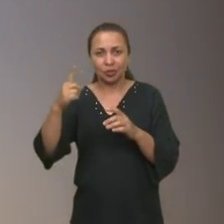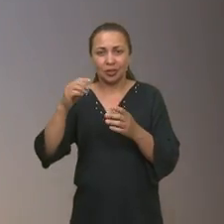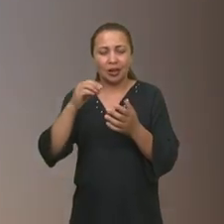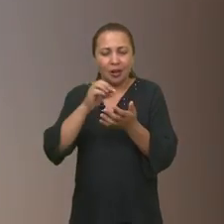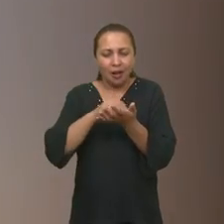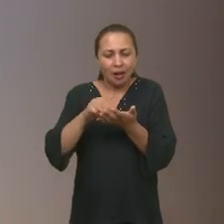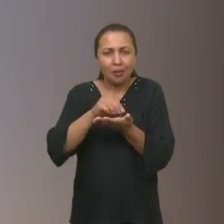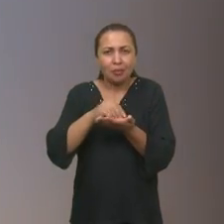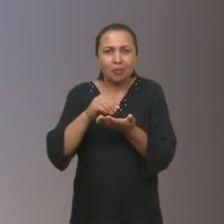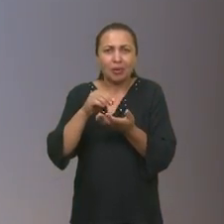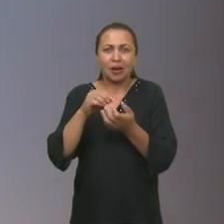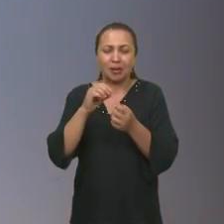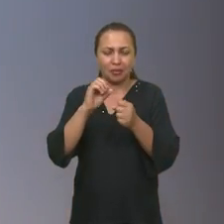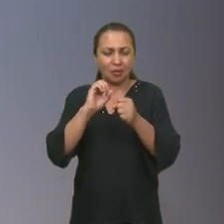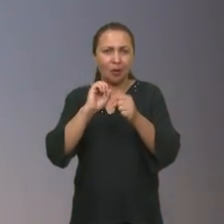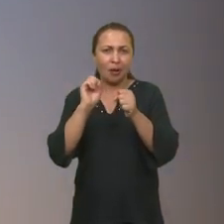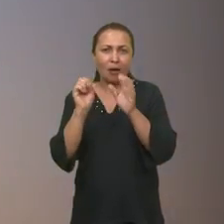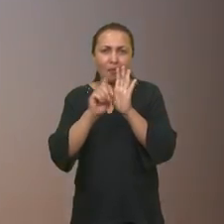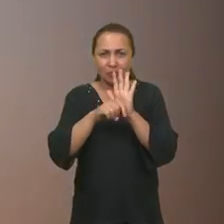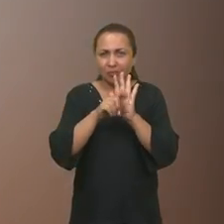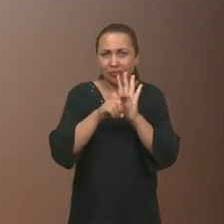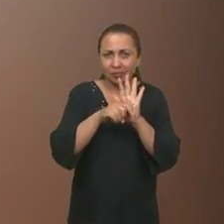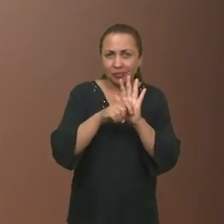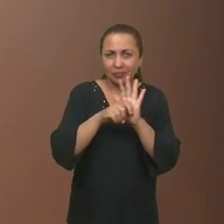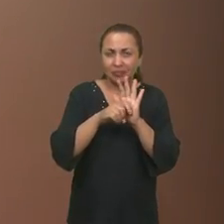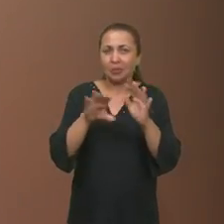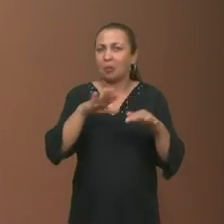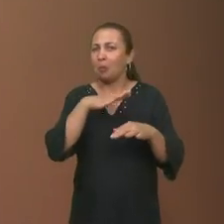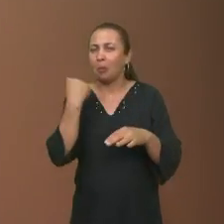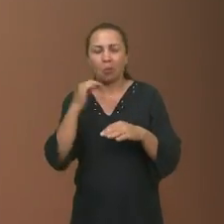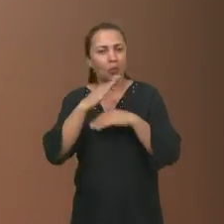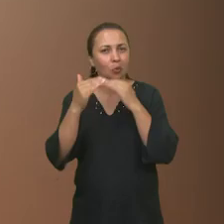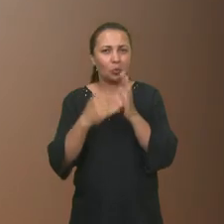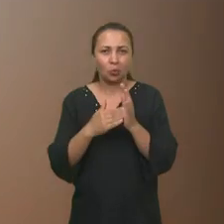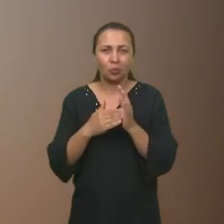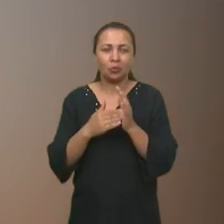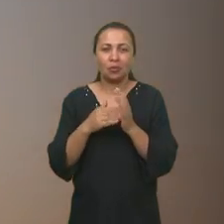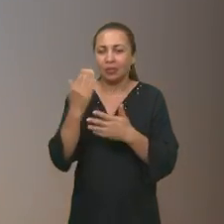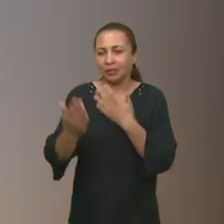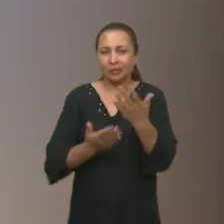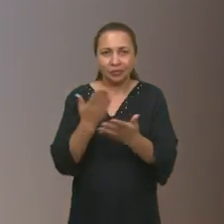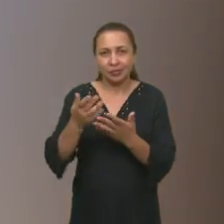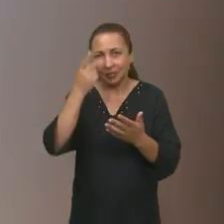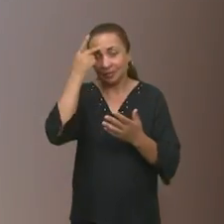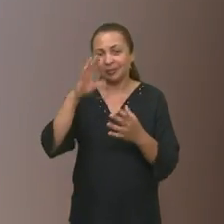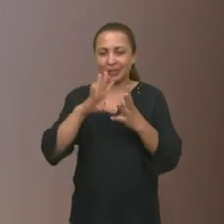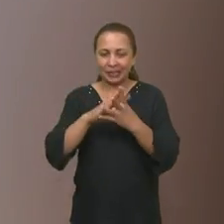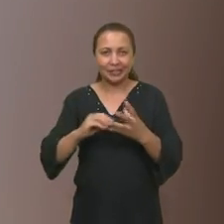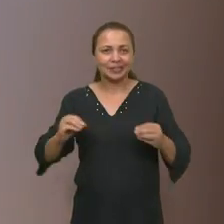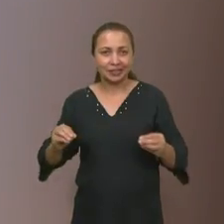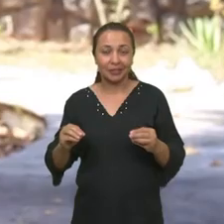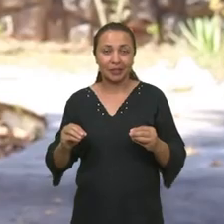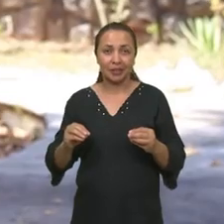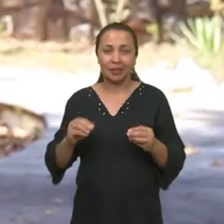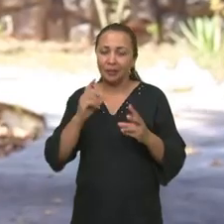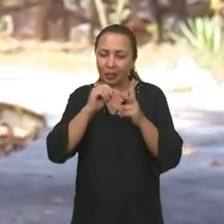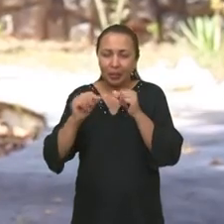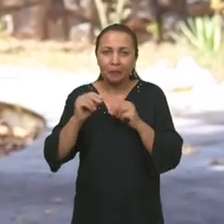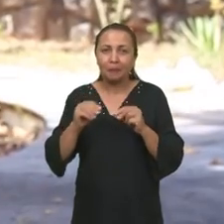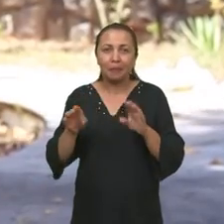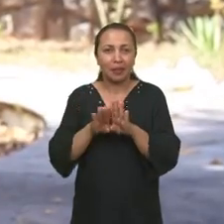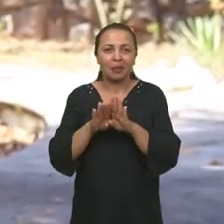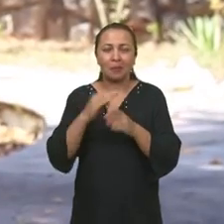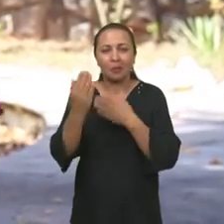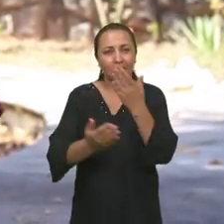-organismos, eles morrem todos. Então, além de ser um tratamento para retirar os sais, é também um